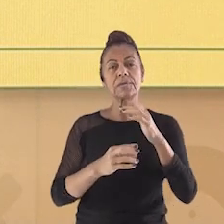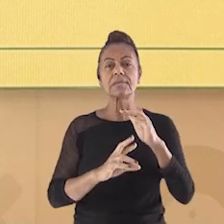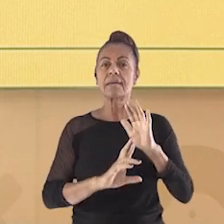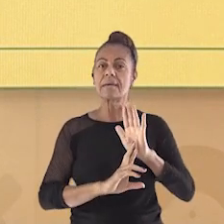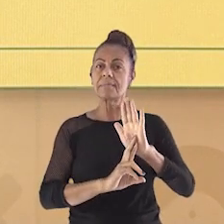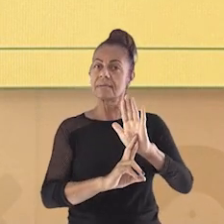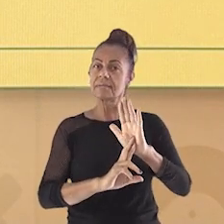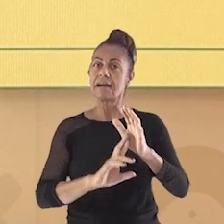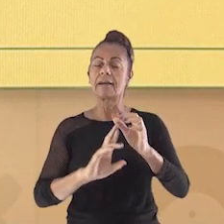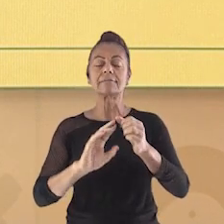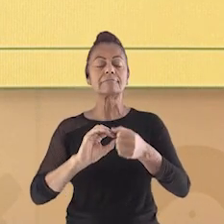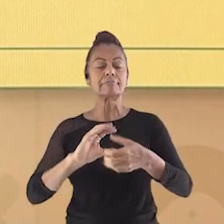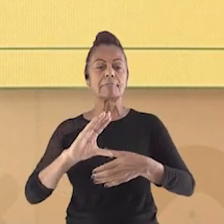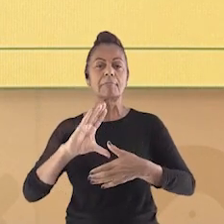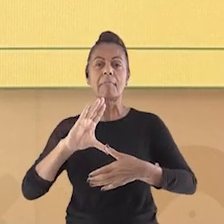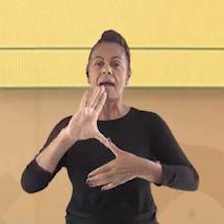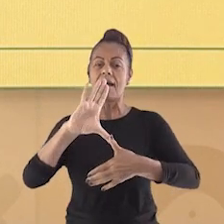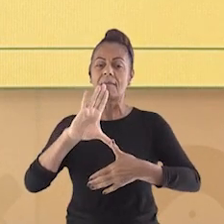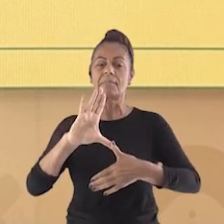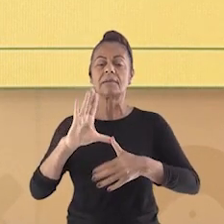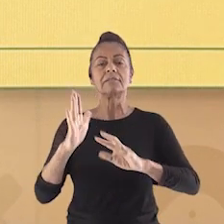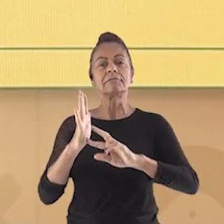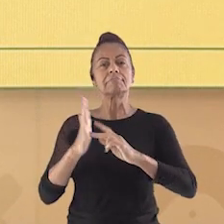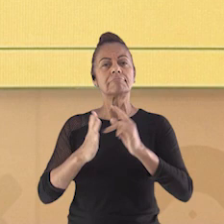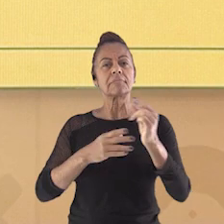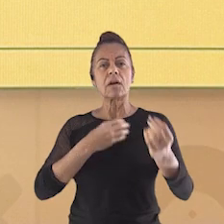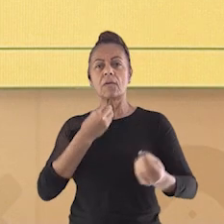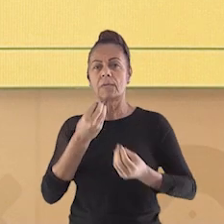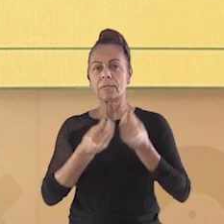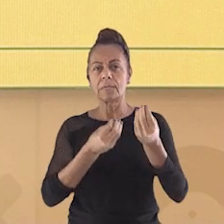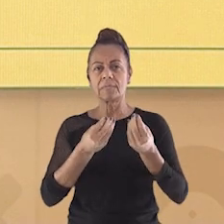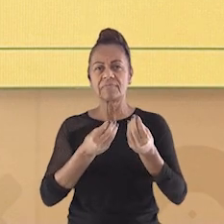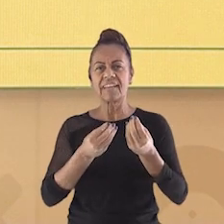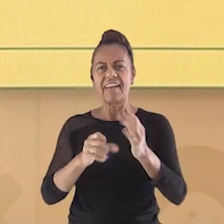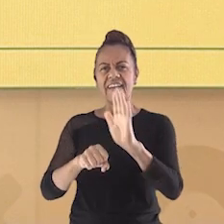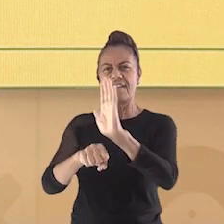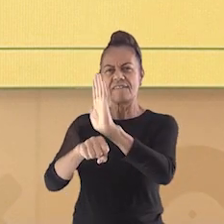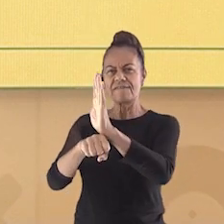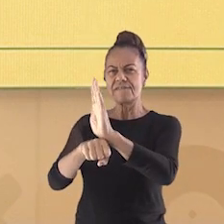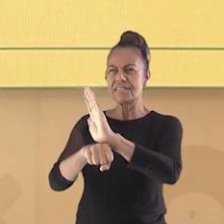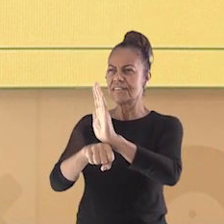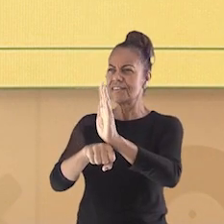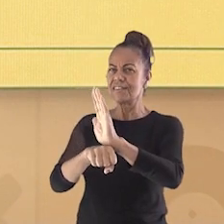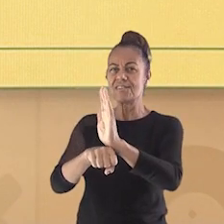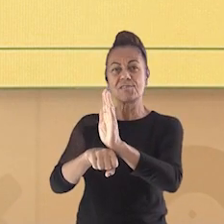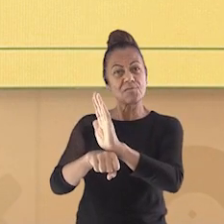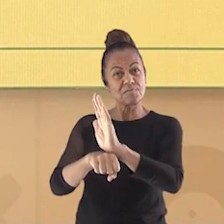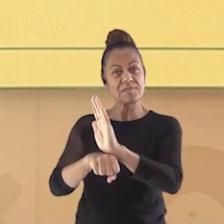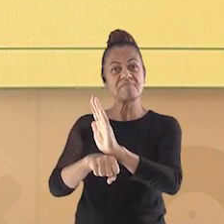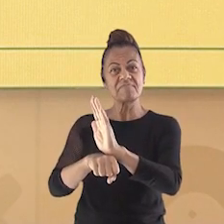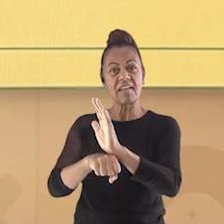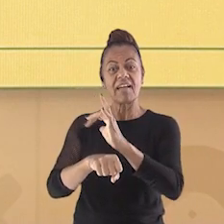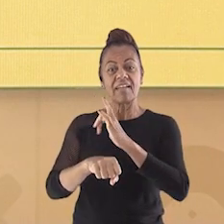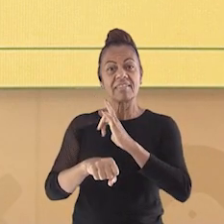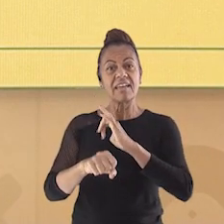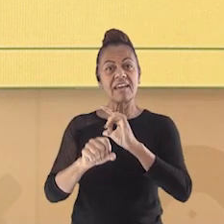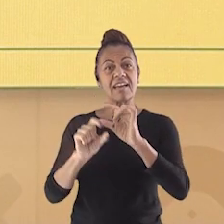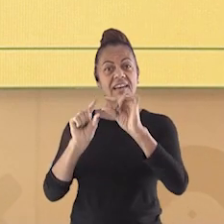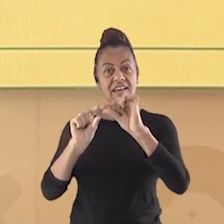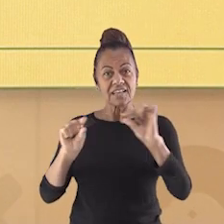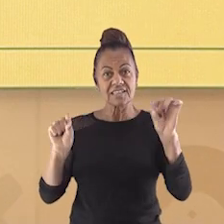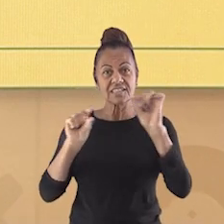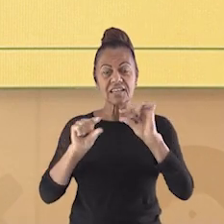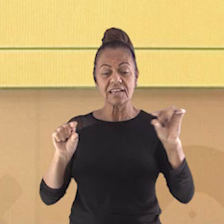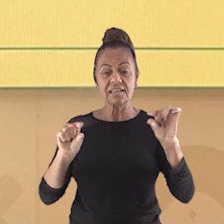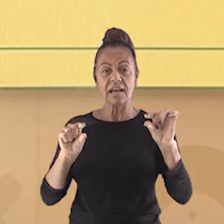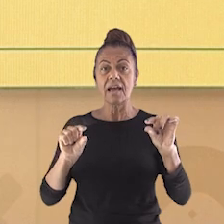determinado significado. Assim como a legenda dos filmes, a legenda do mapa, ela existe para conseguirmos entender